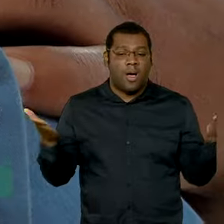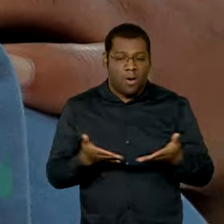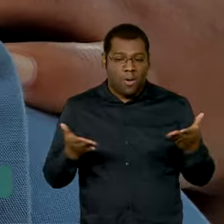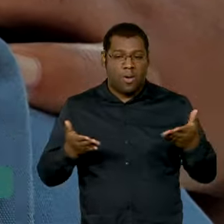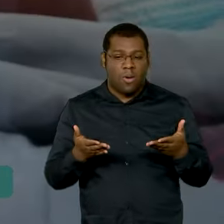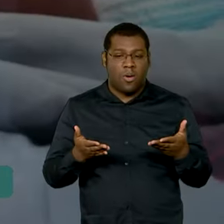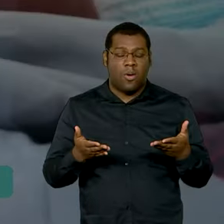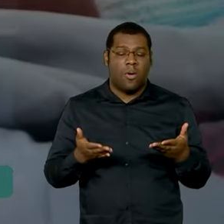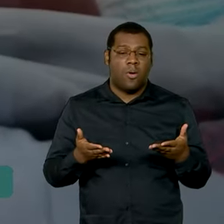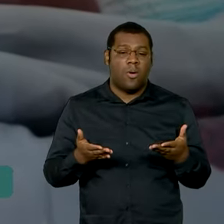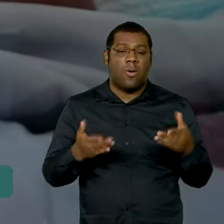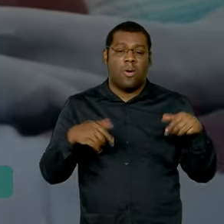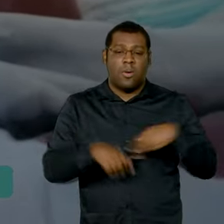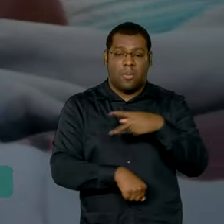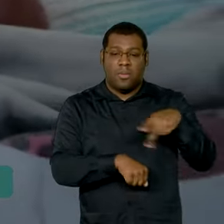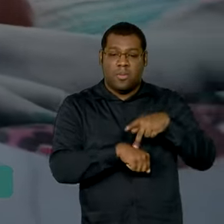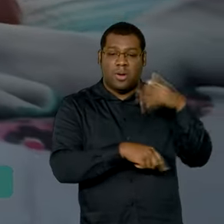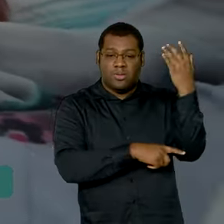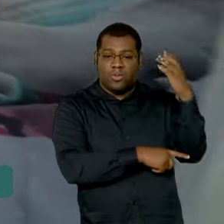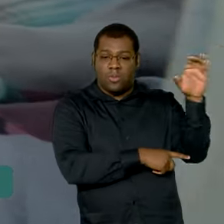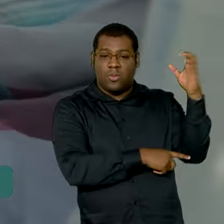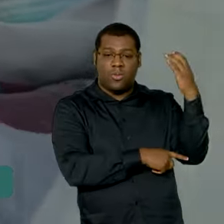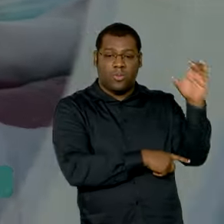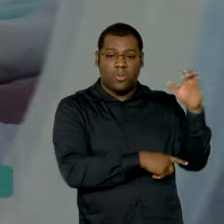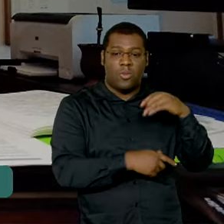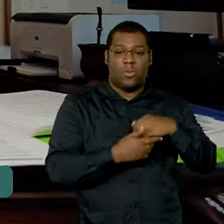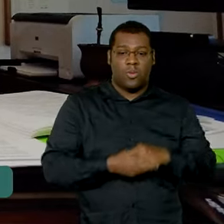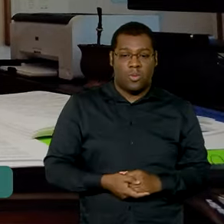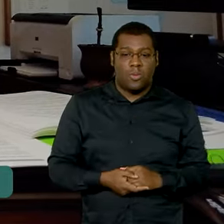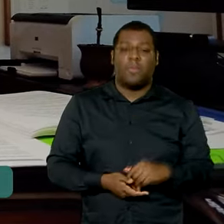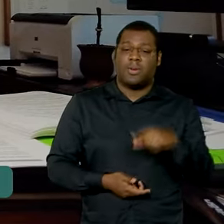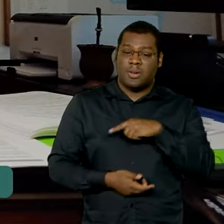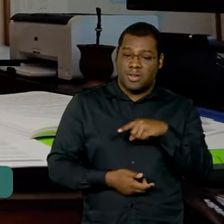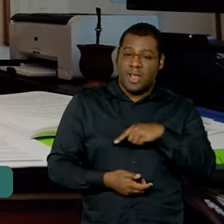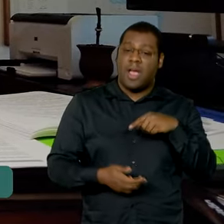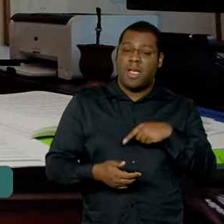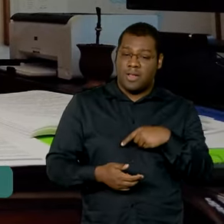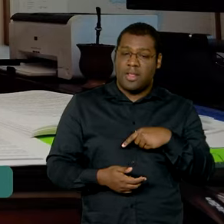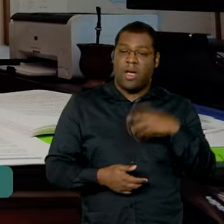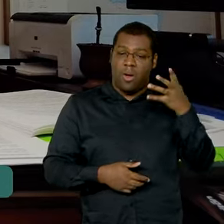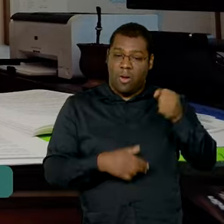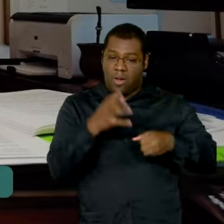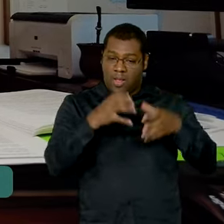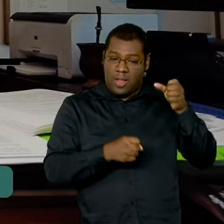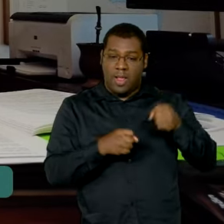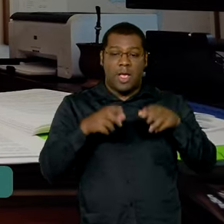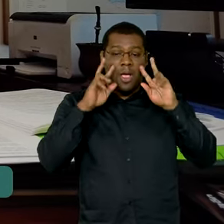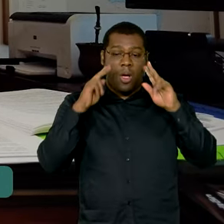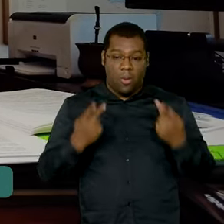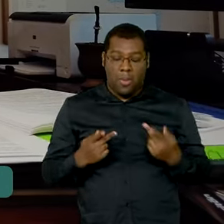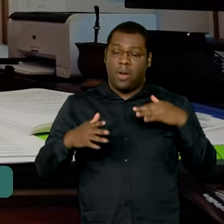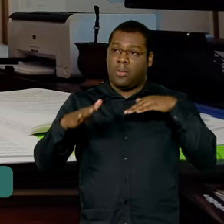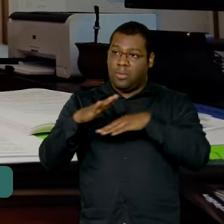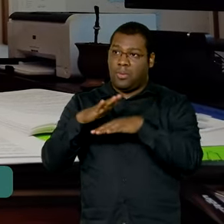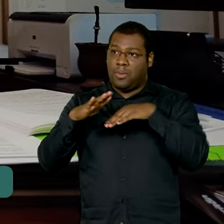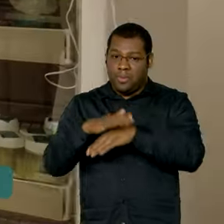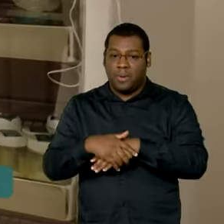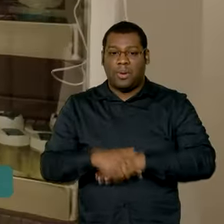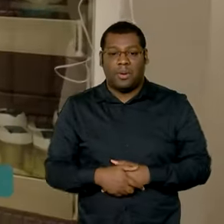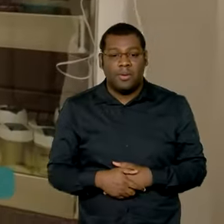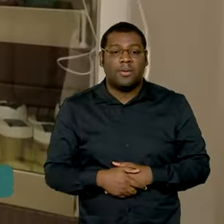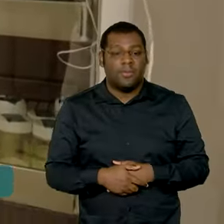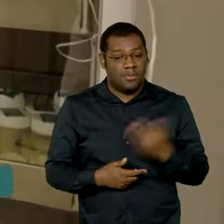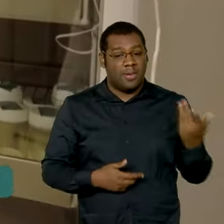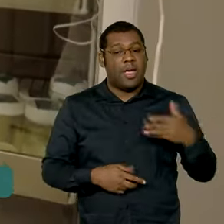território colombiano, se encontram esses bancos. É um dos projetos mais queridos pela Agência Brasileira de Cooperação.